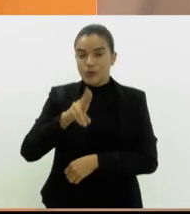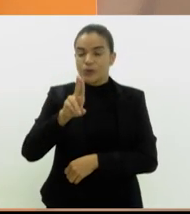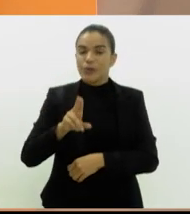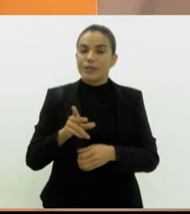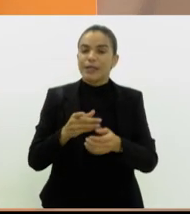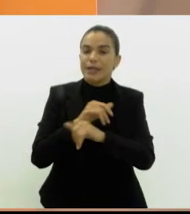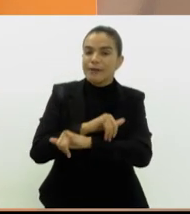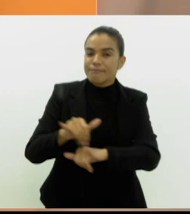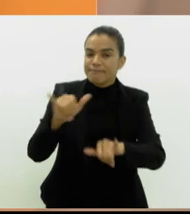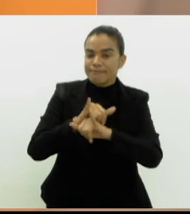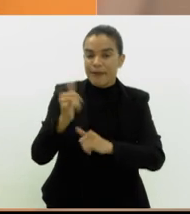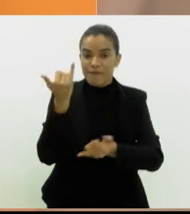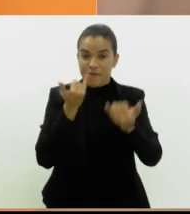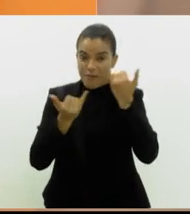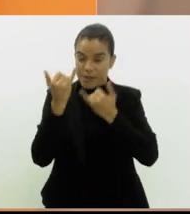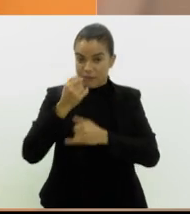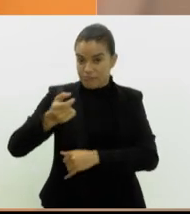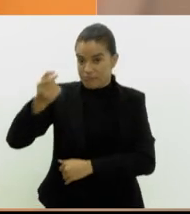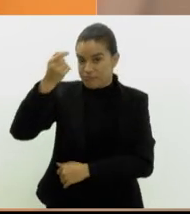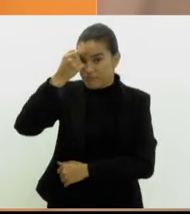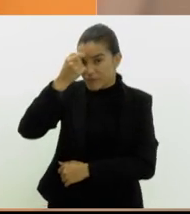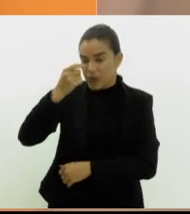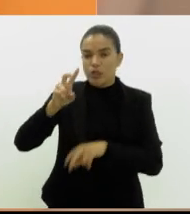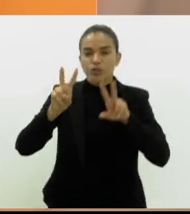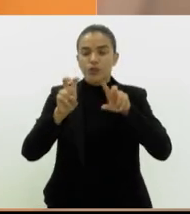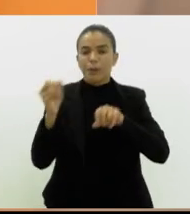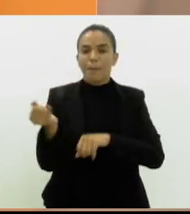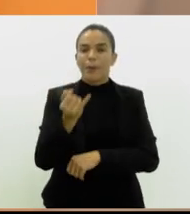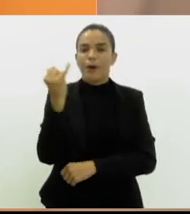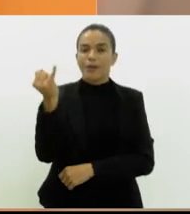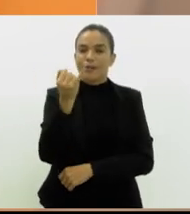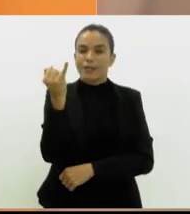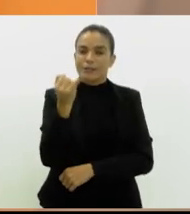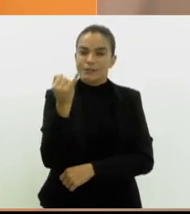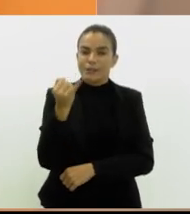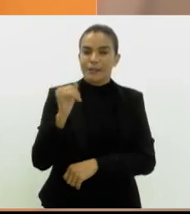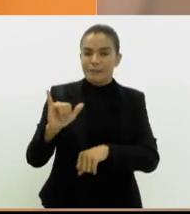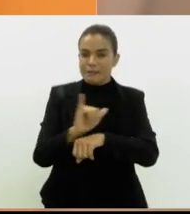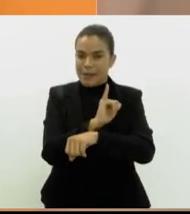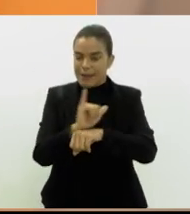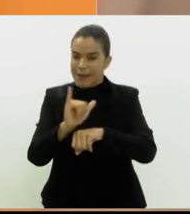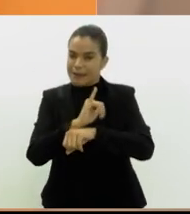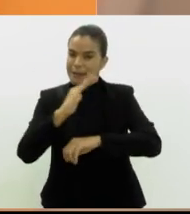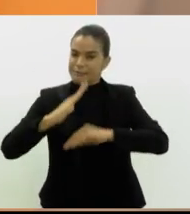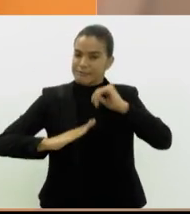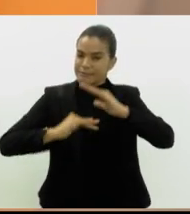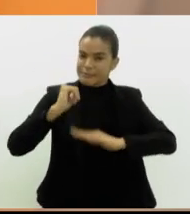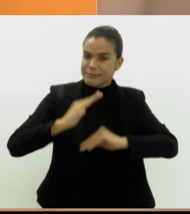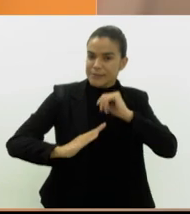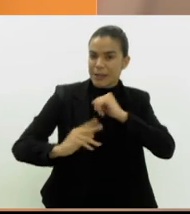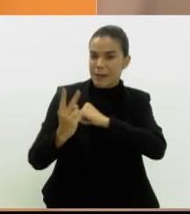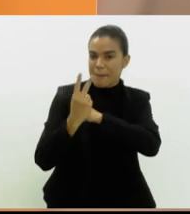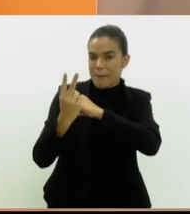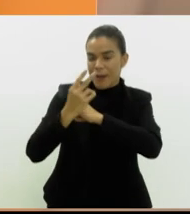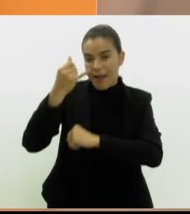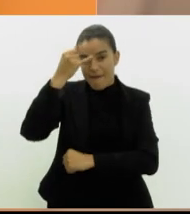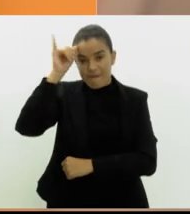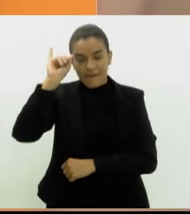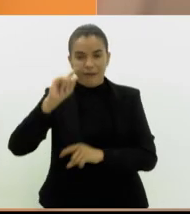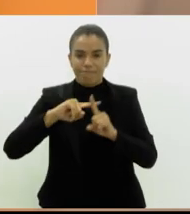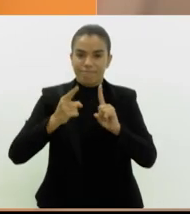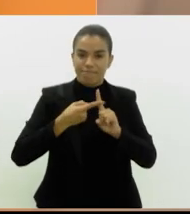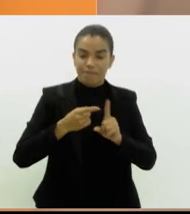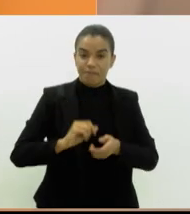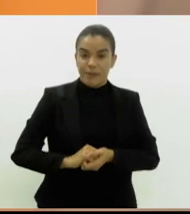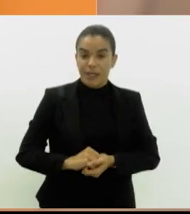campanha informativa e de conscientização sobre a importância dos métodos e das técnicas de contracepção. Em